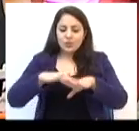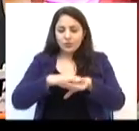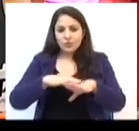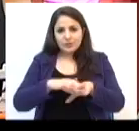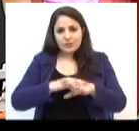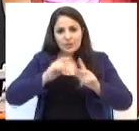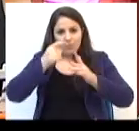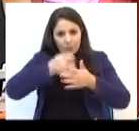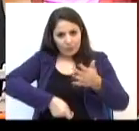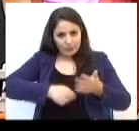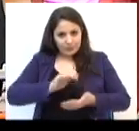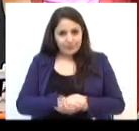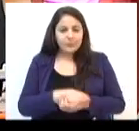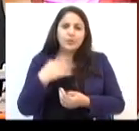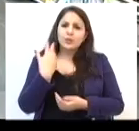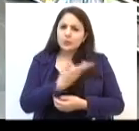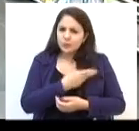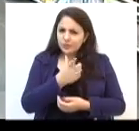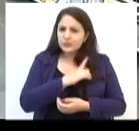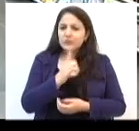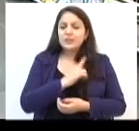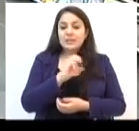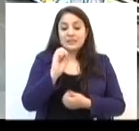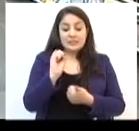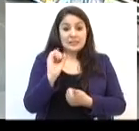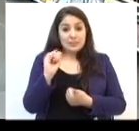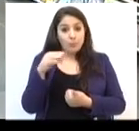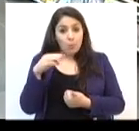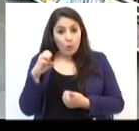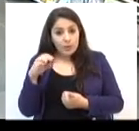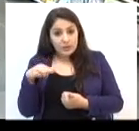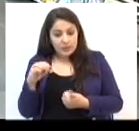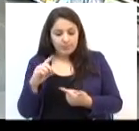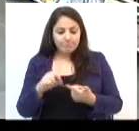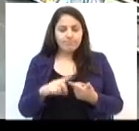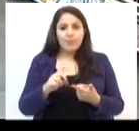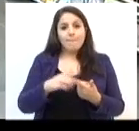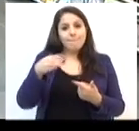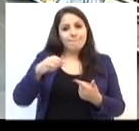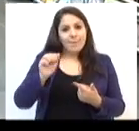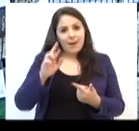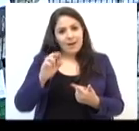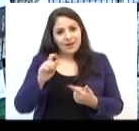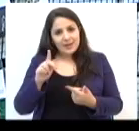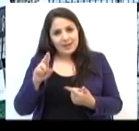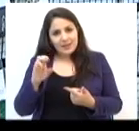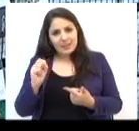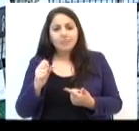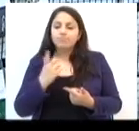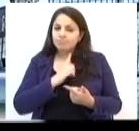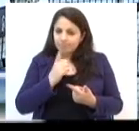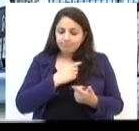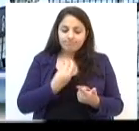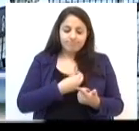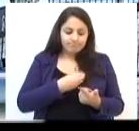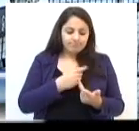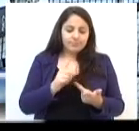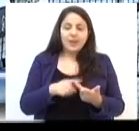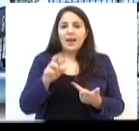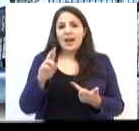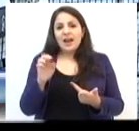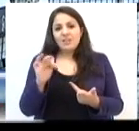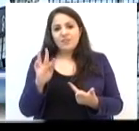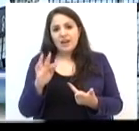conversar com os escritores. A gente tem a Simone Marques, temos Marcos Pianger, que vai estar presente também,